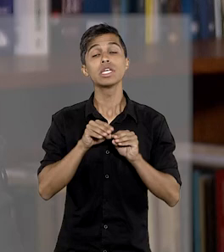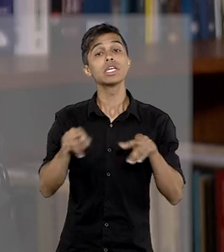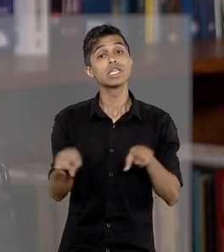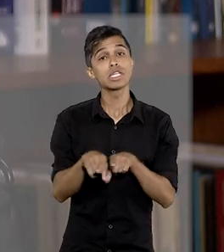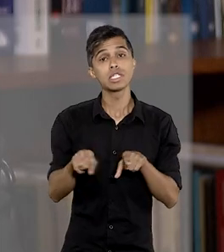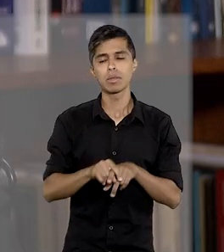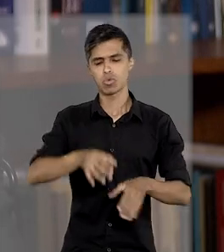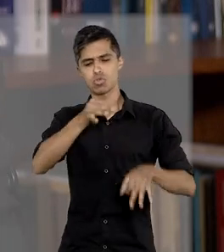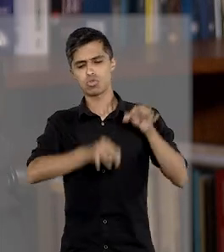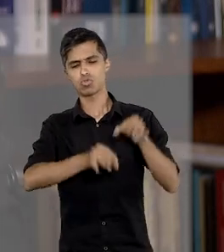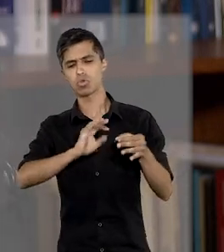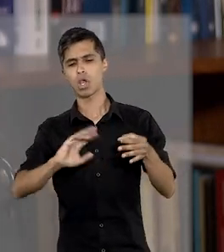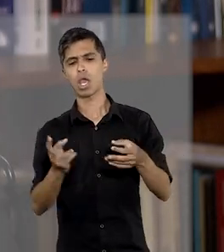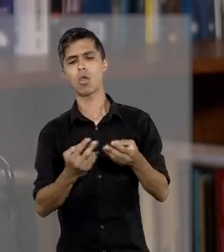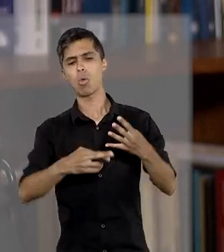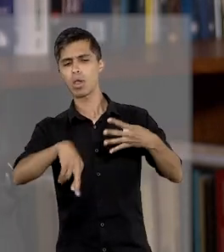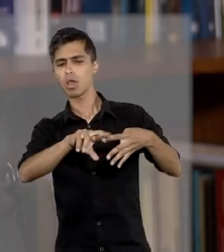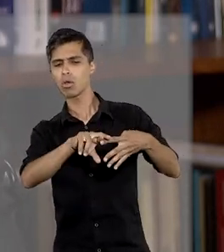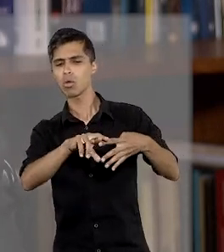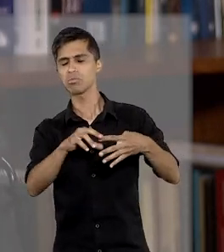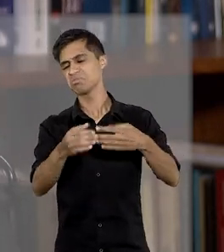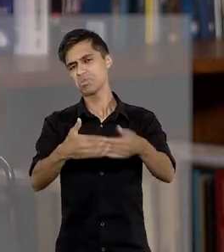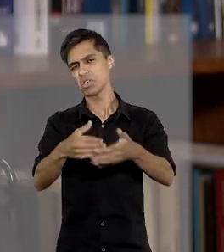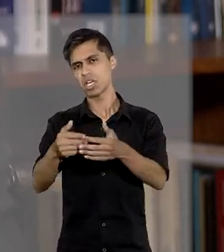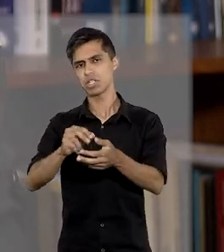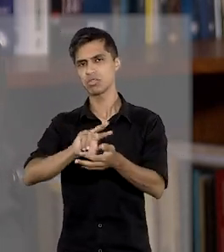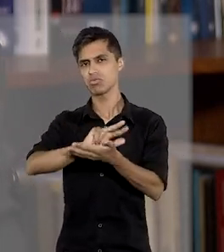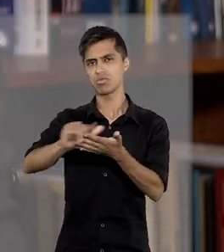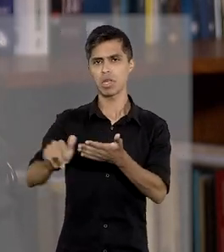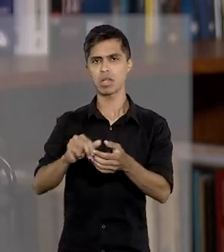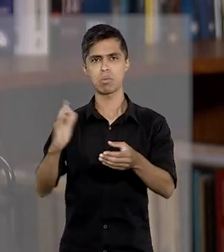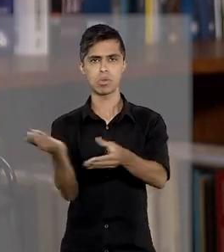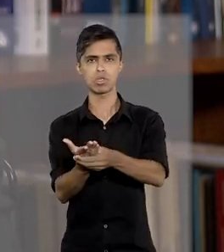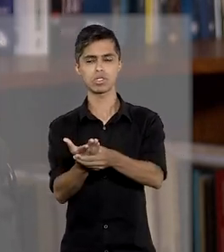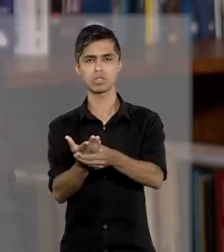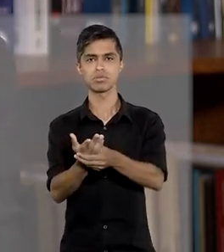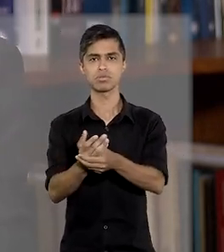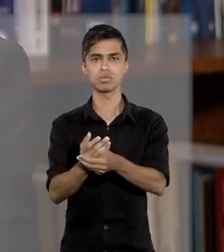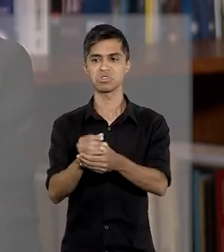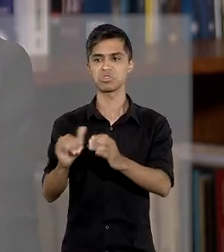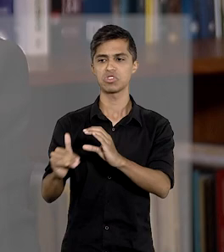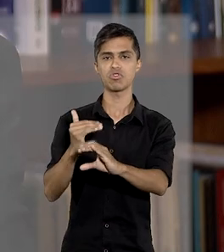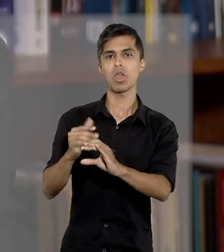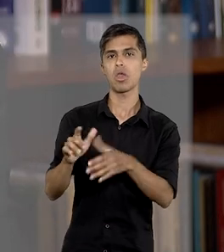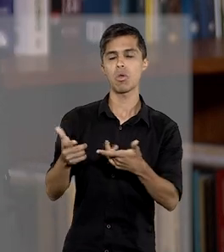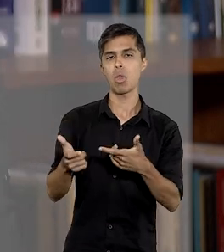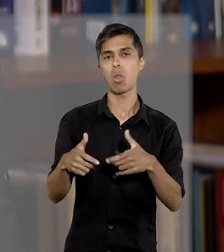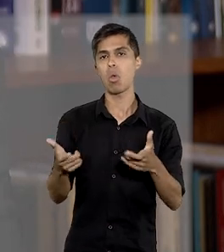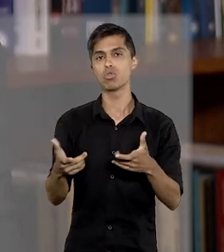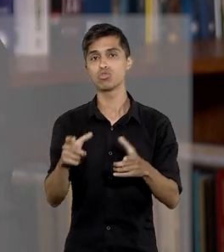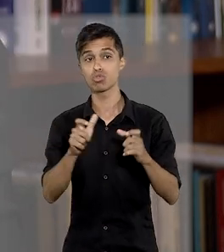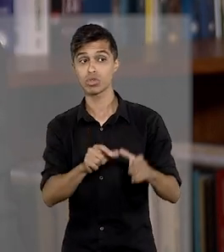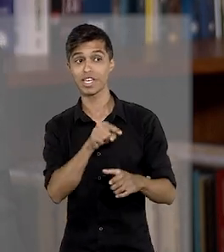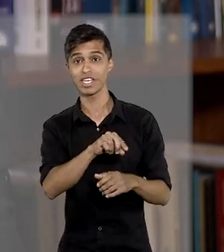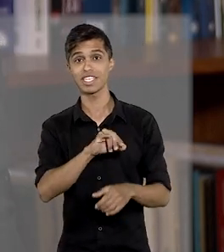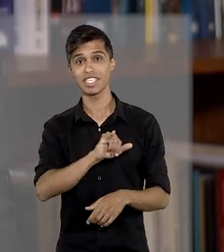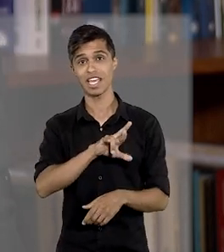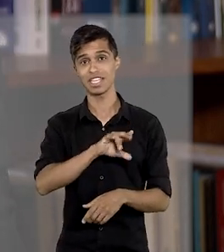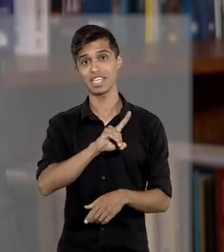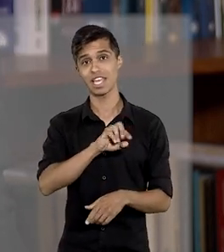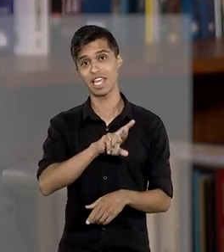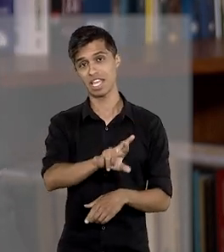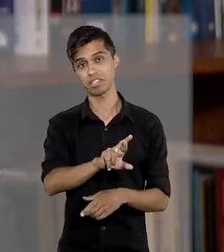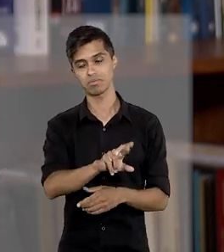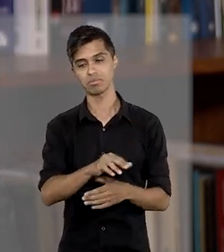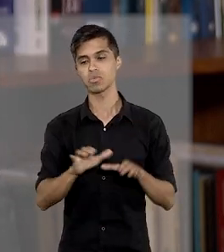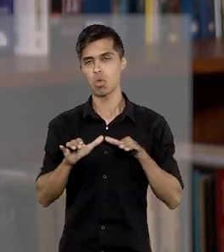também vai julgar o recurso, a remessa necessária ou a ação originária de onde veio, de onde se originou